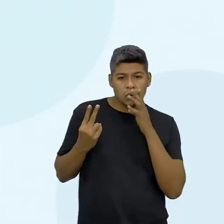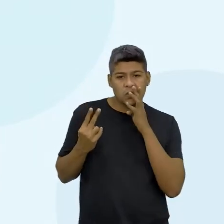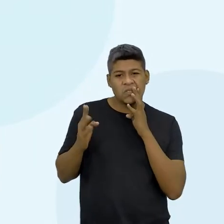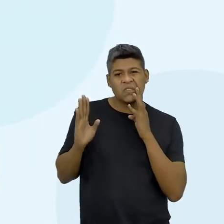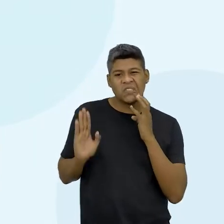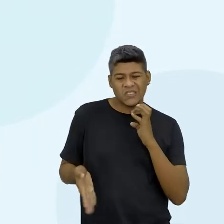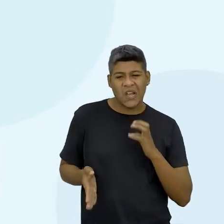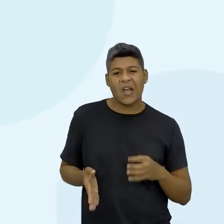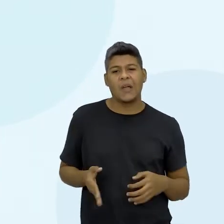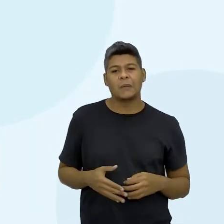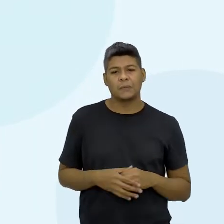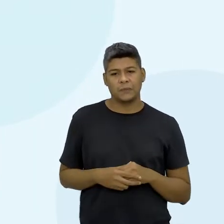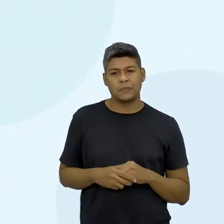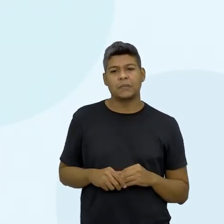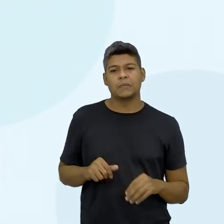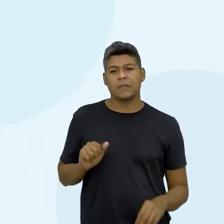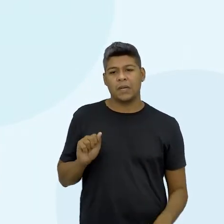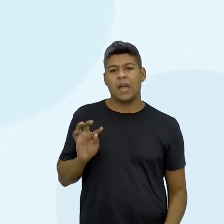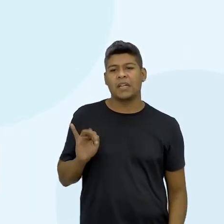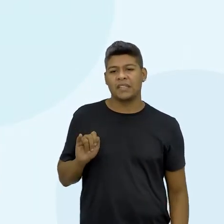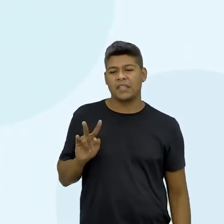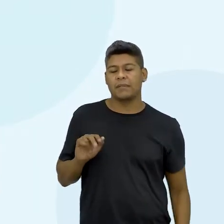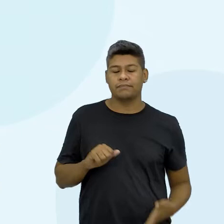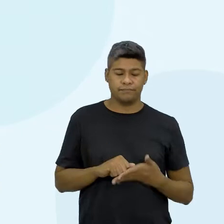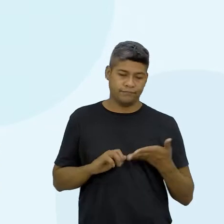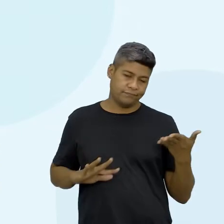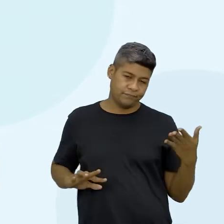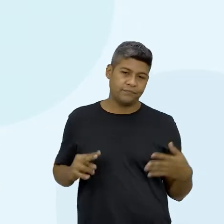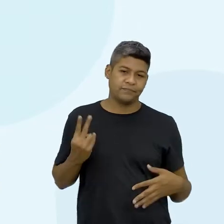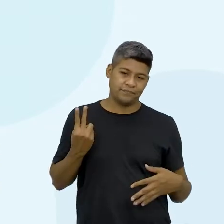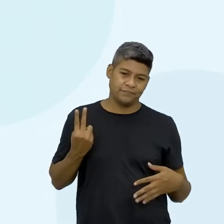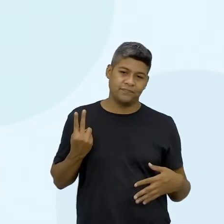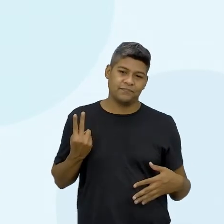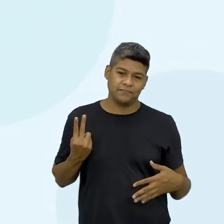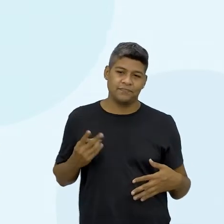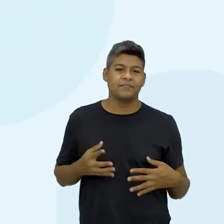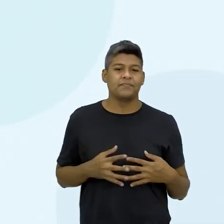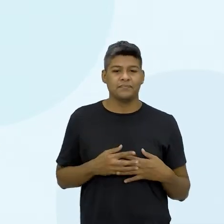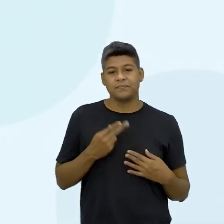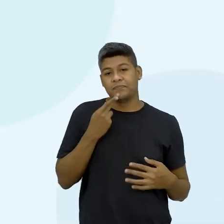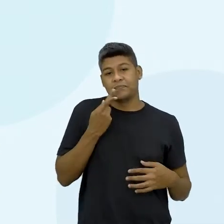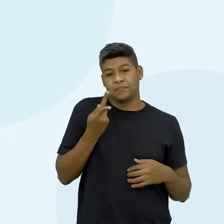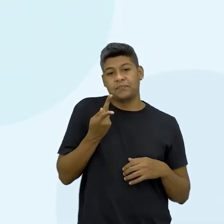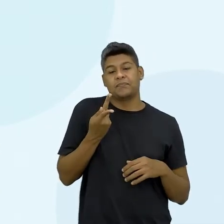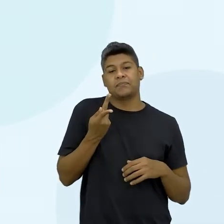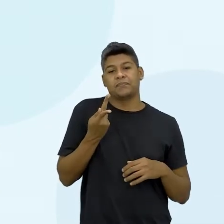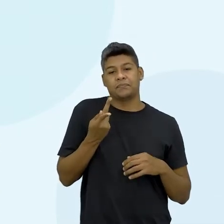gente está indo aí para a atividade 2, eu vou contar para vocês